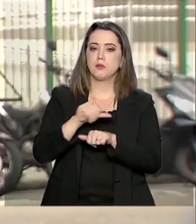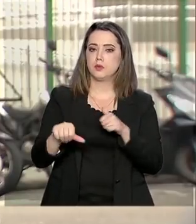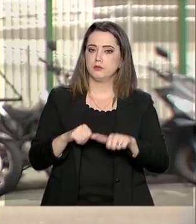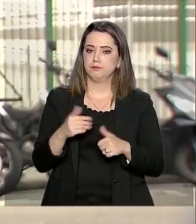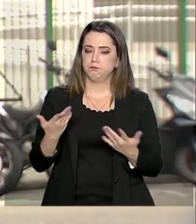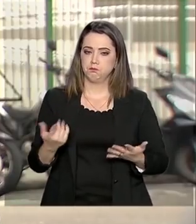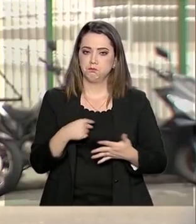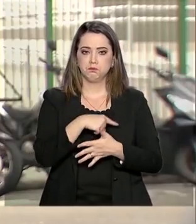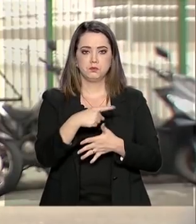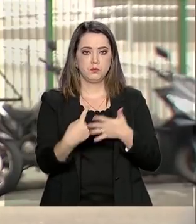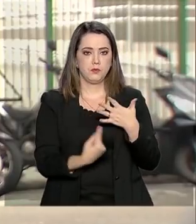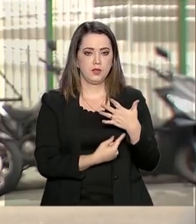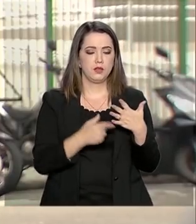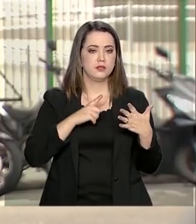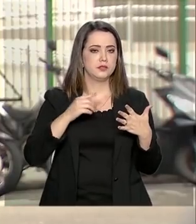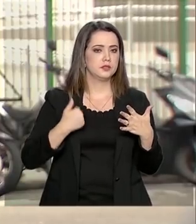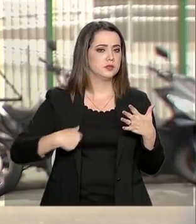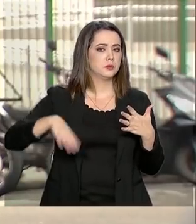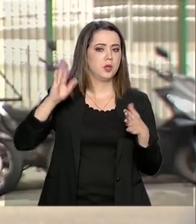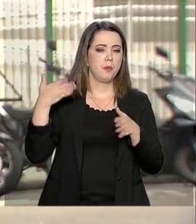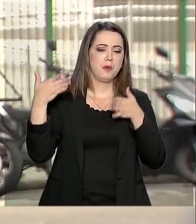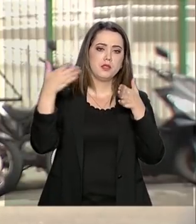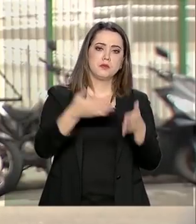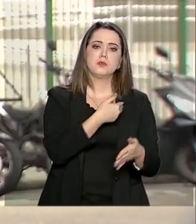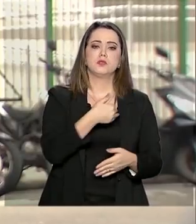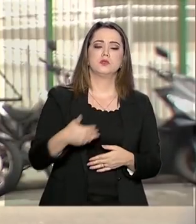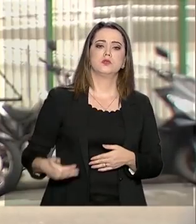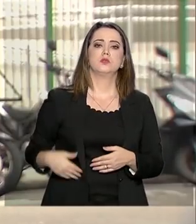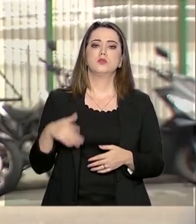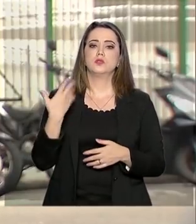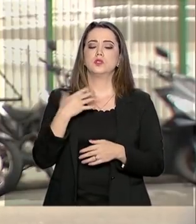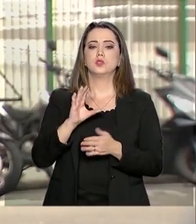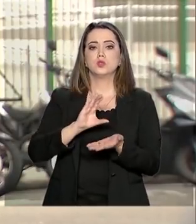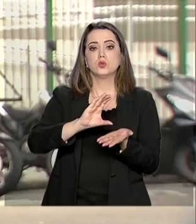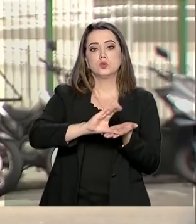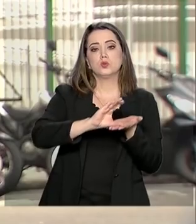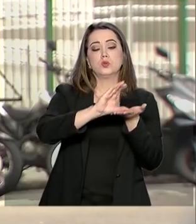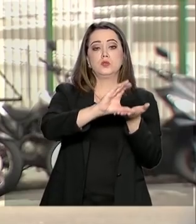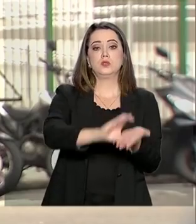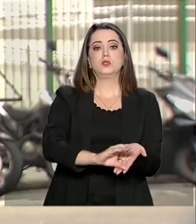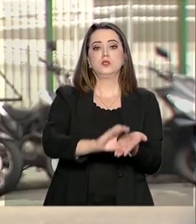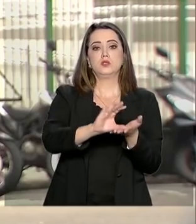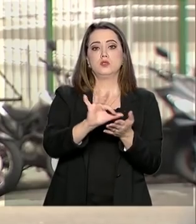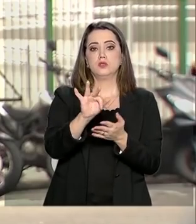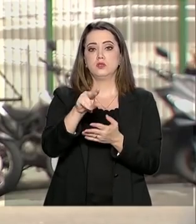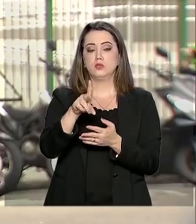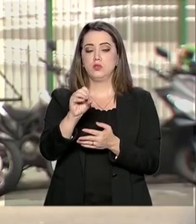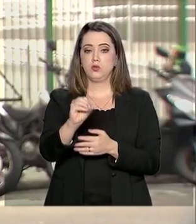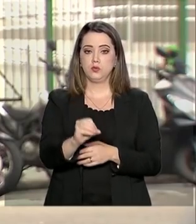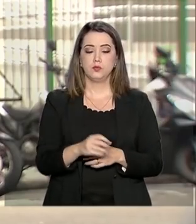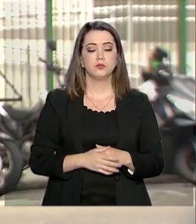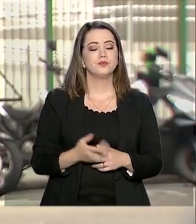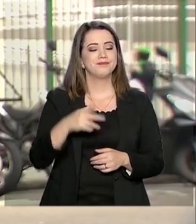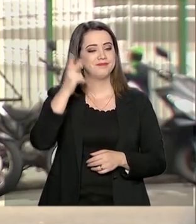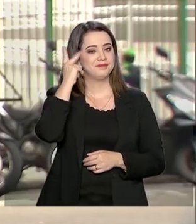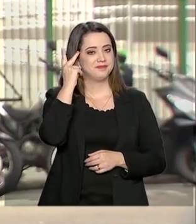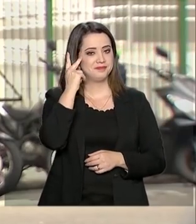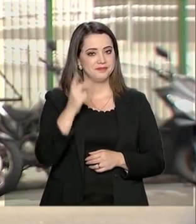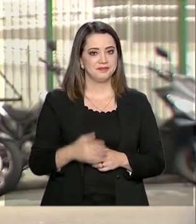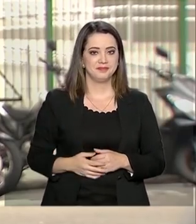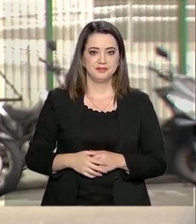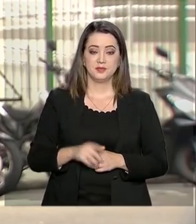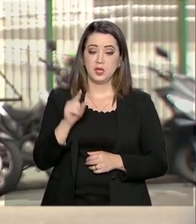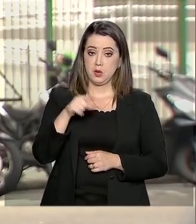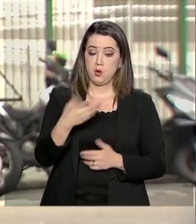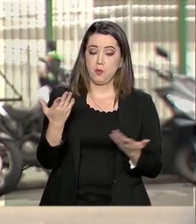Entre elas, está a maior participação do governo no Conselho de Orientação do Fundo Amazônia. De São Paulo, Ricardo